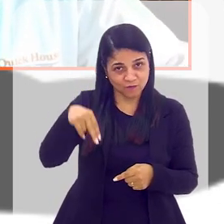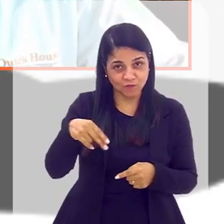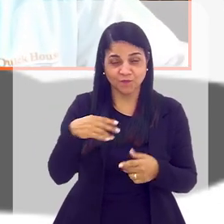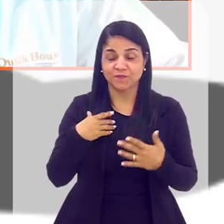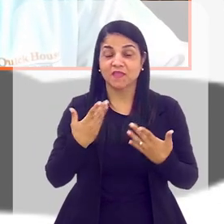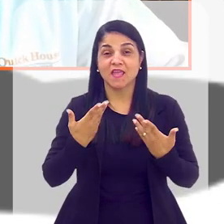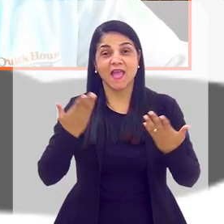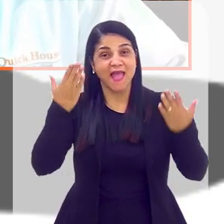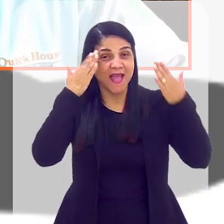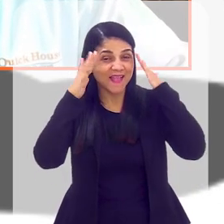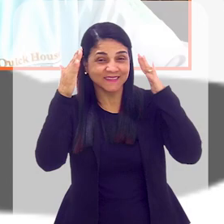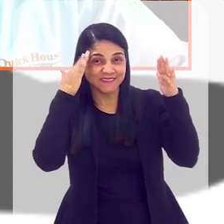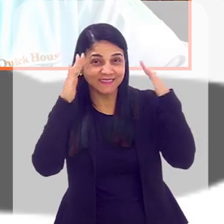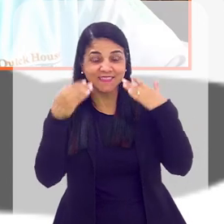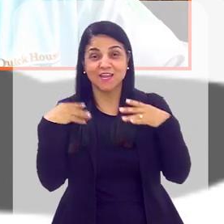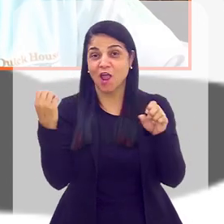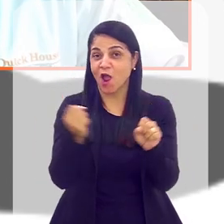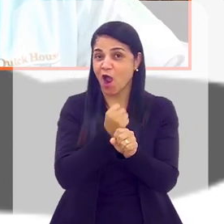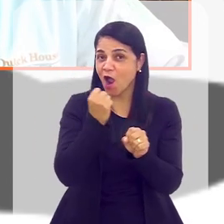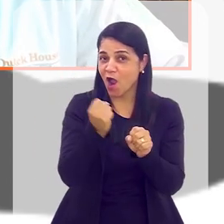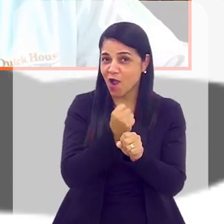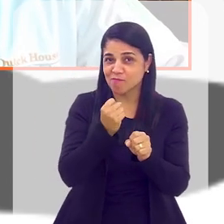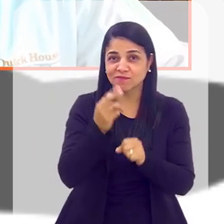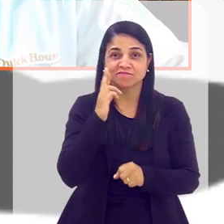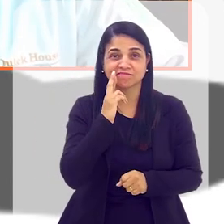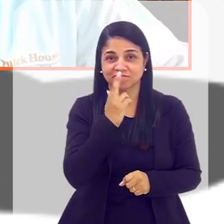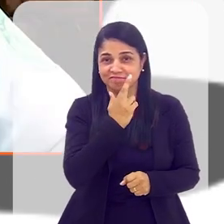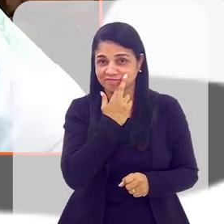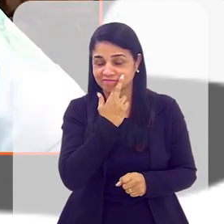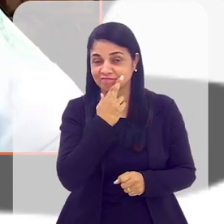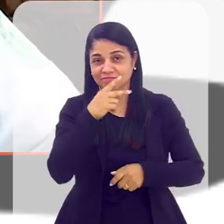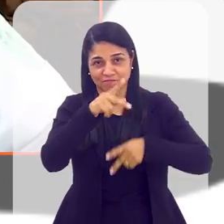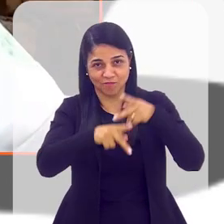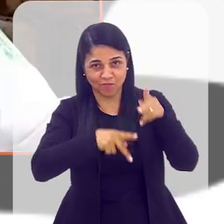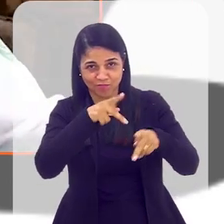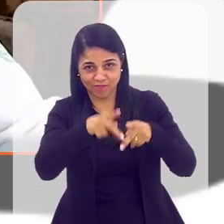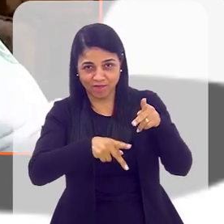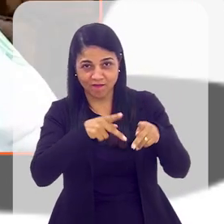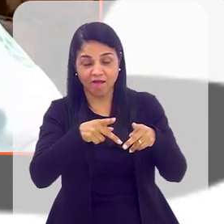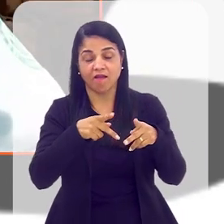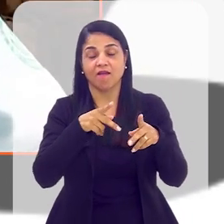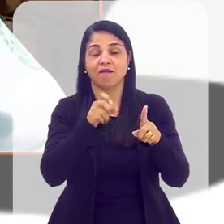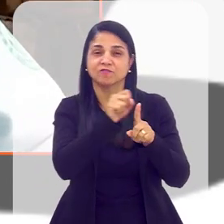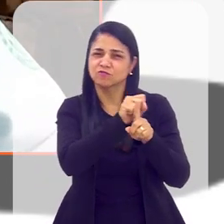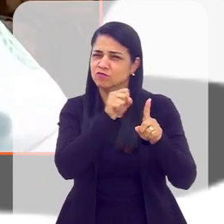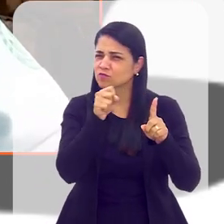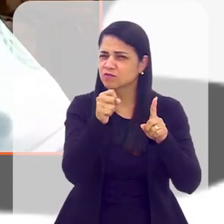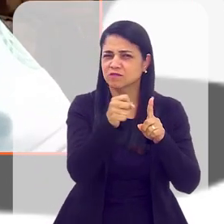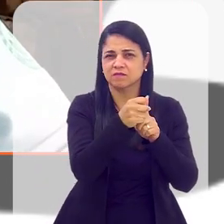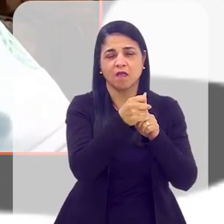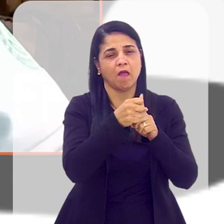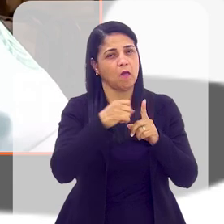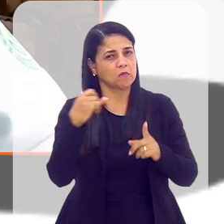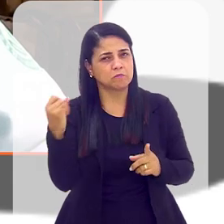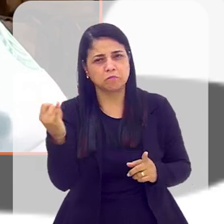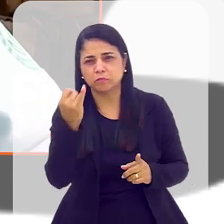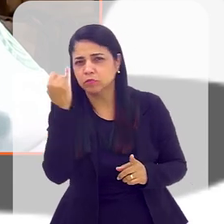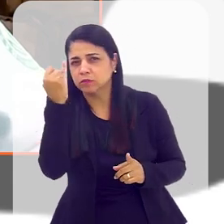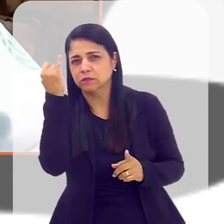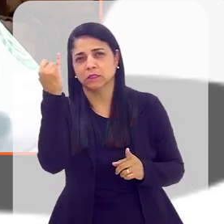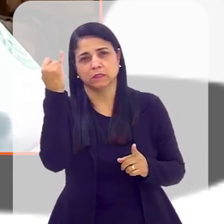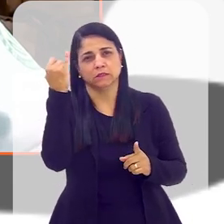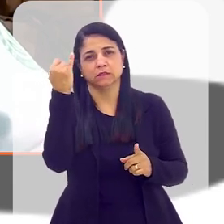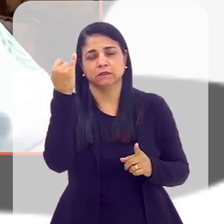Foi uma alegria a gente ter ganho essa obra, porque é uma obra de cunho social muito importante. Eu acho